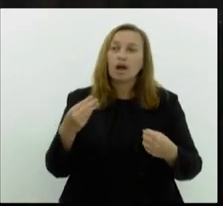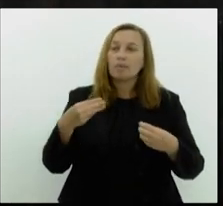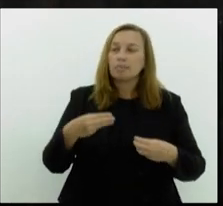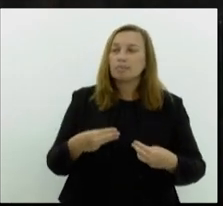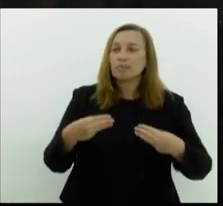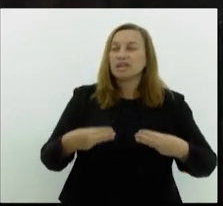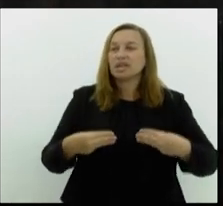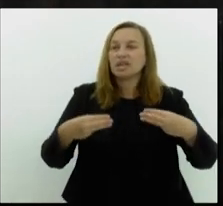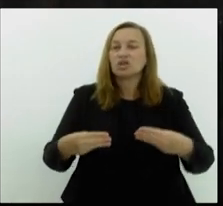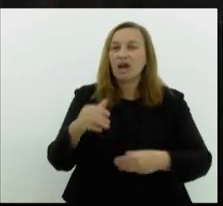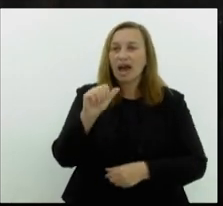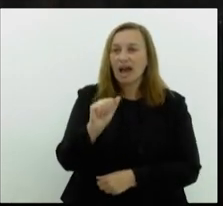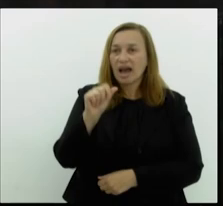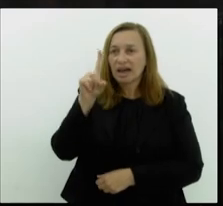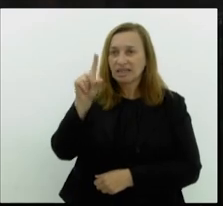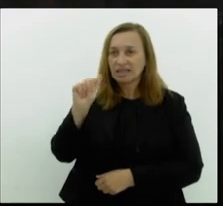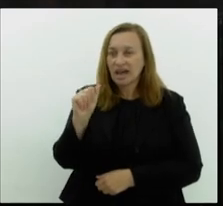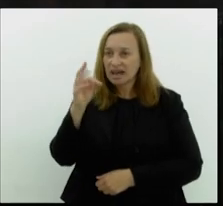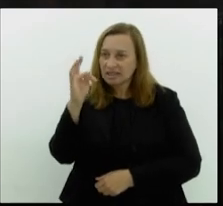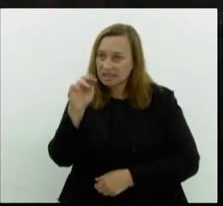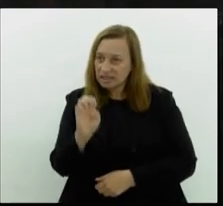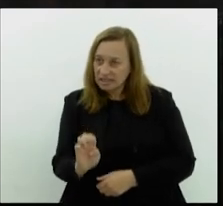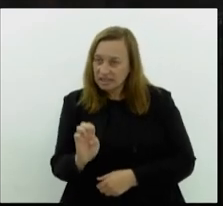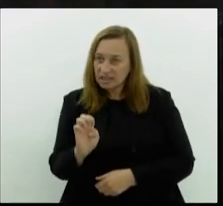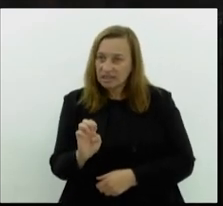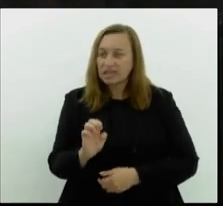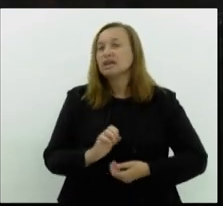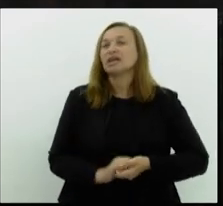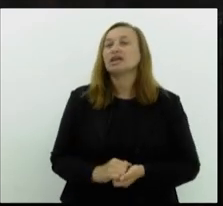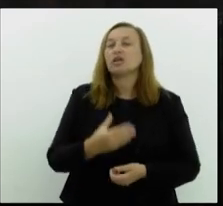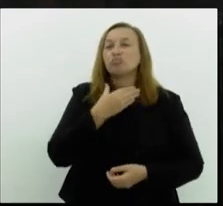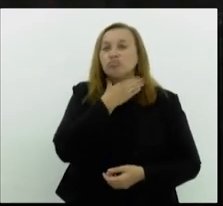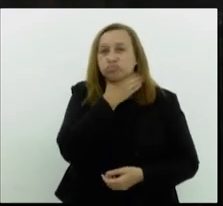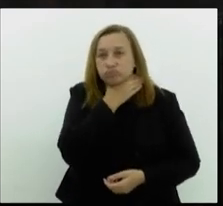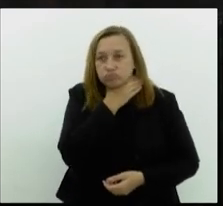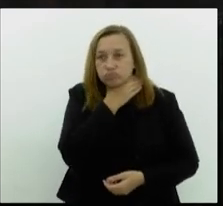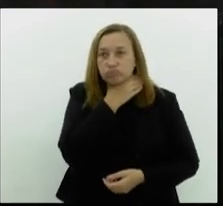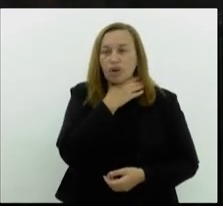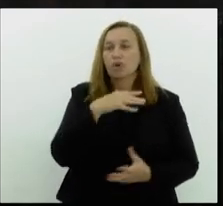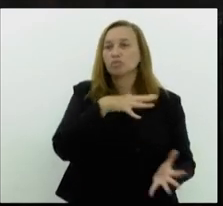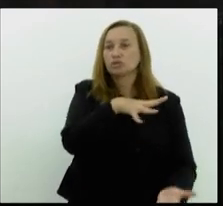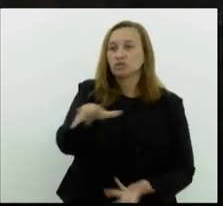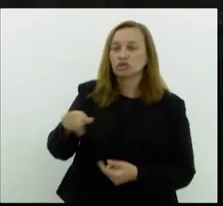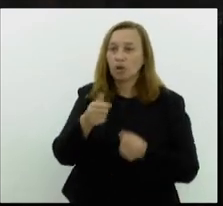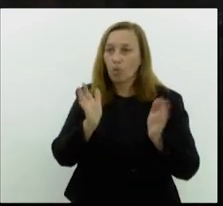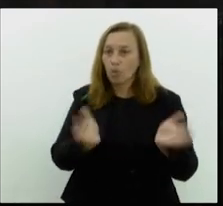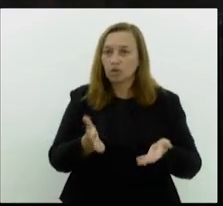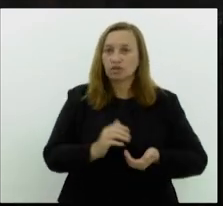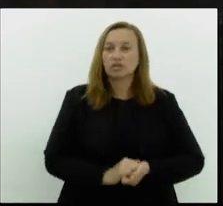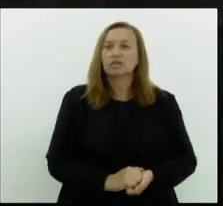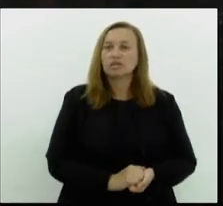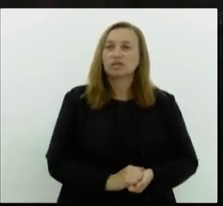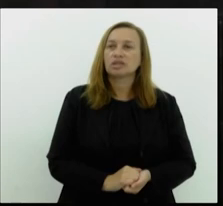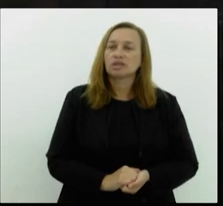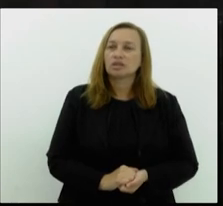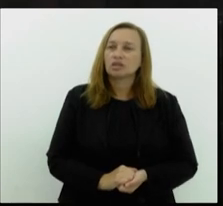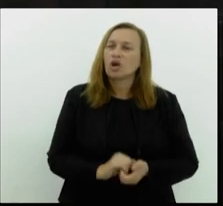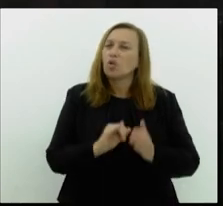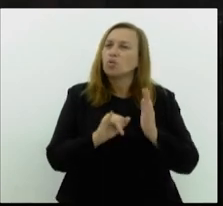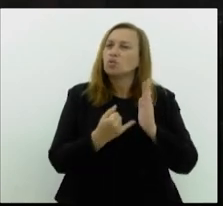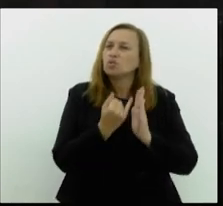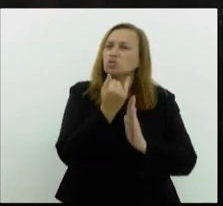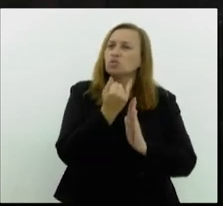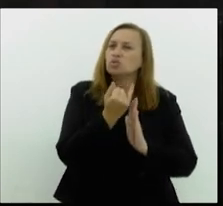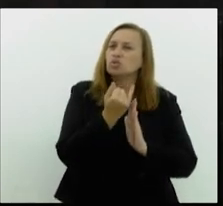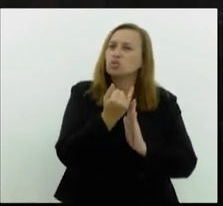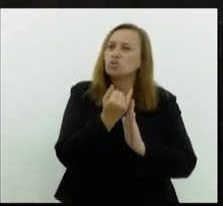que um dos componentes da crise mundial hoje é os juros que estão